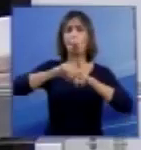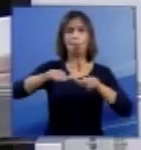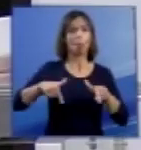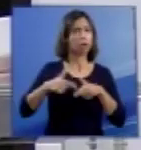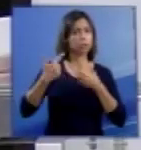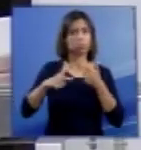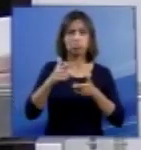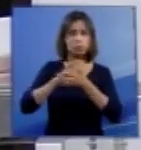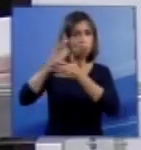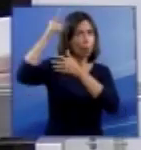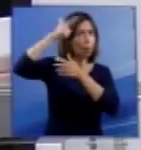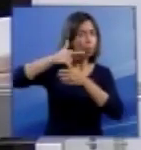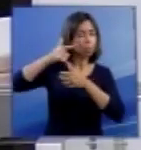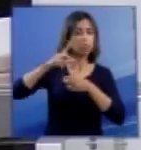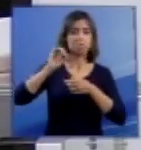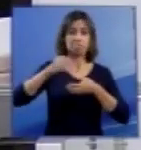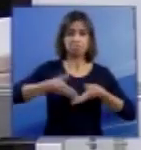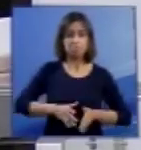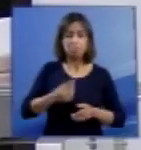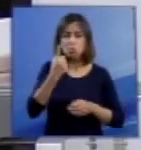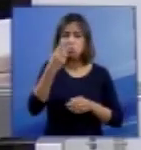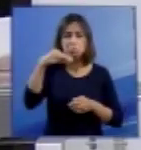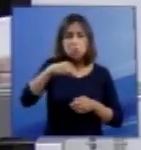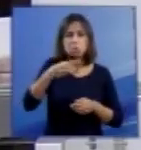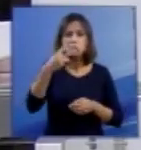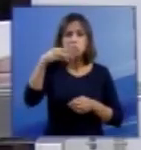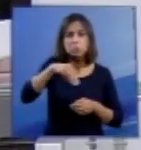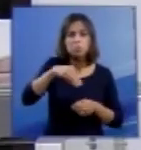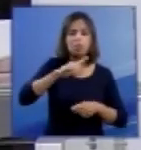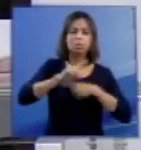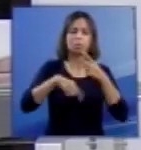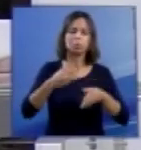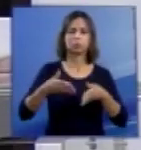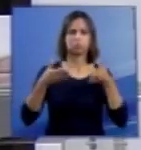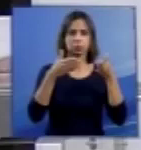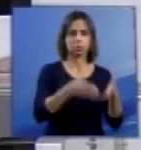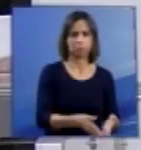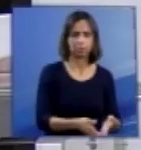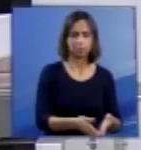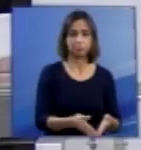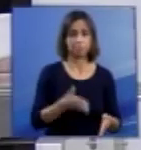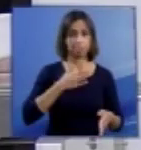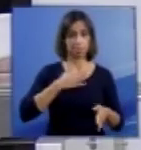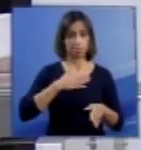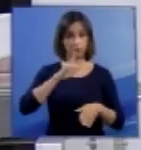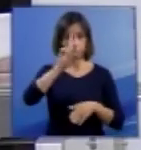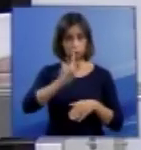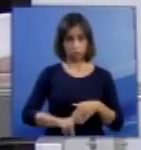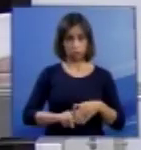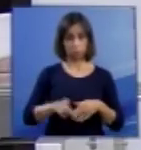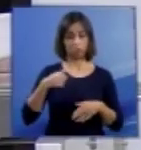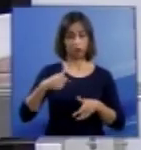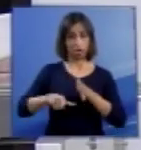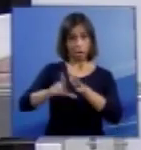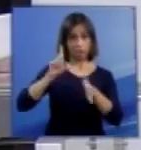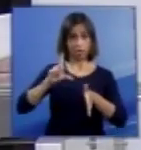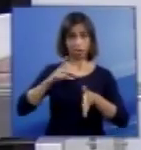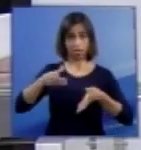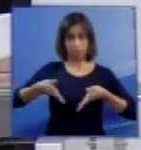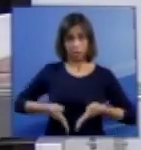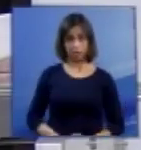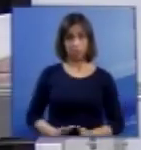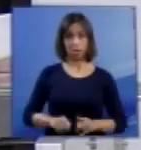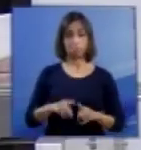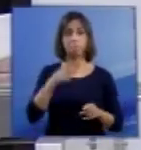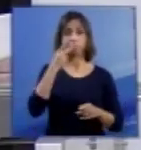viveria no máximo alguns minutos e depois eu teria que enterrá-lo. Meu direito de antecipar o parto foi negado